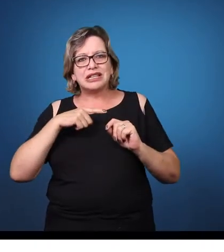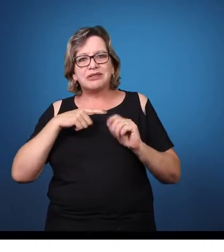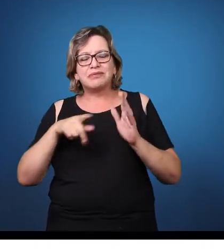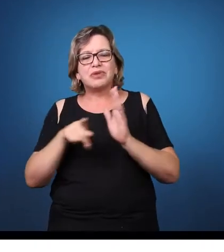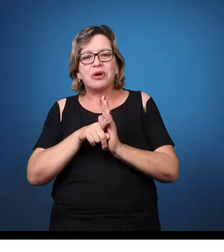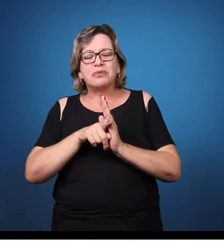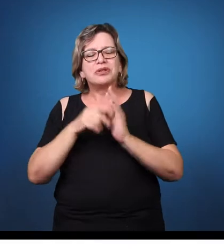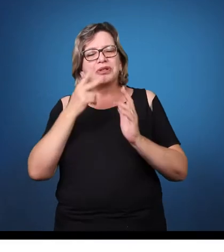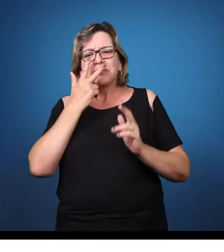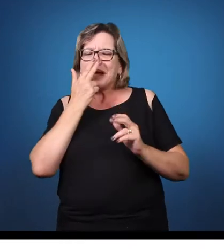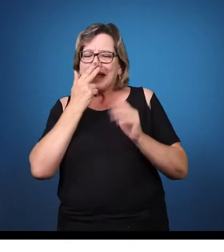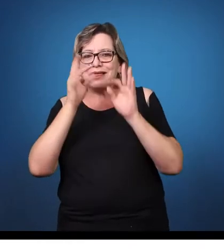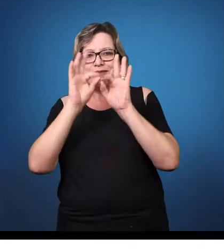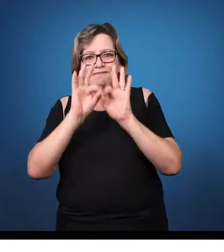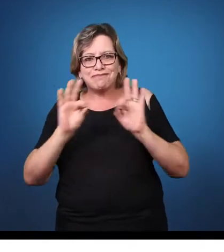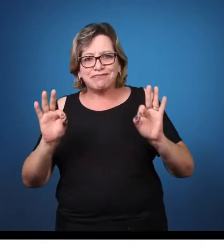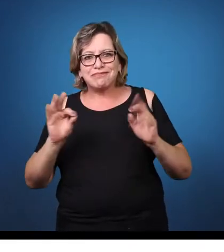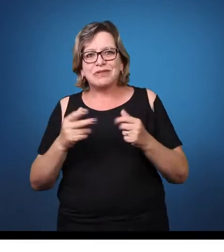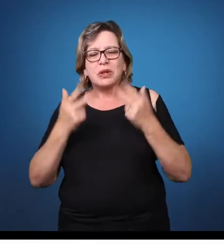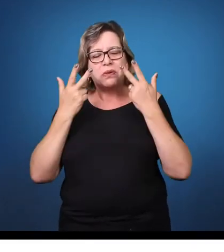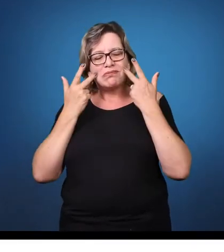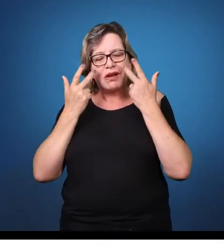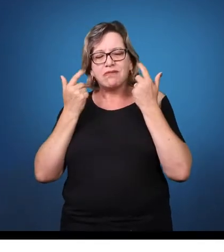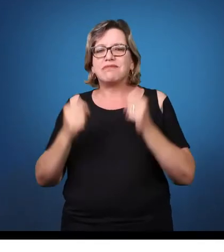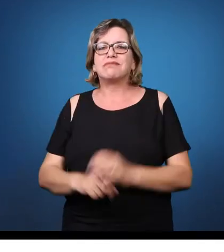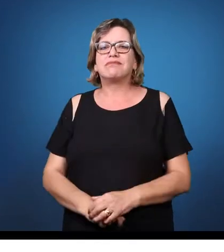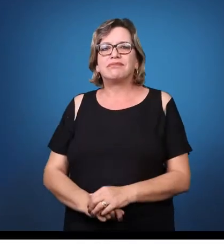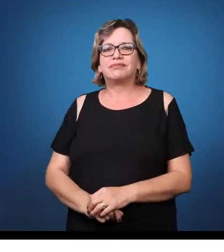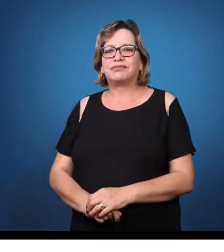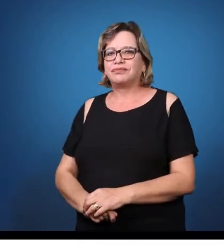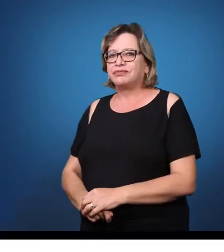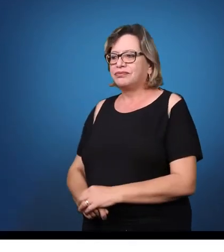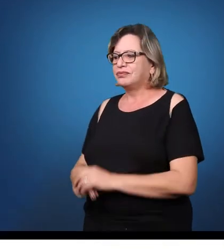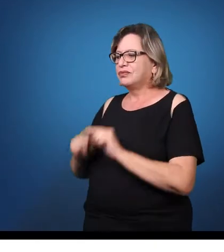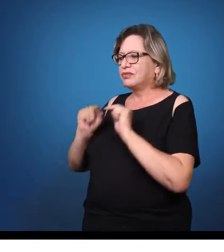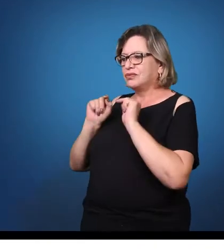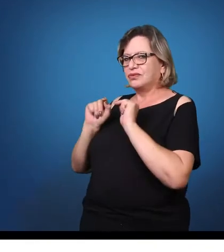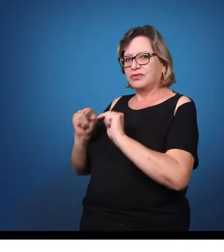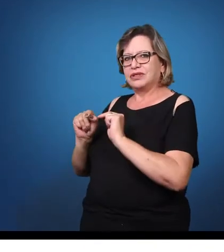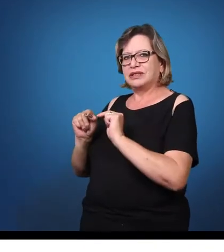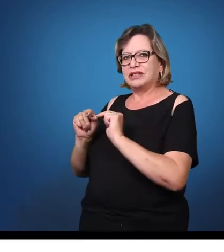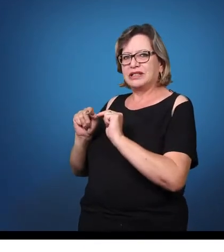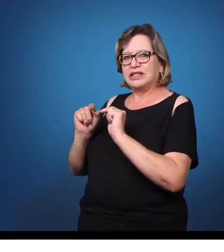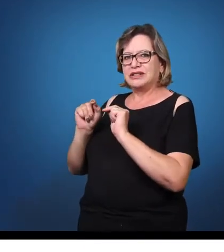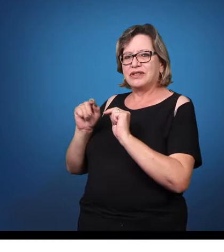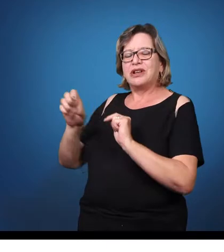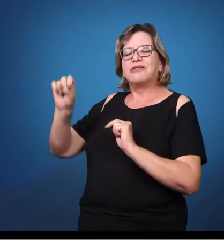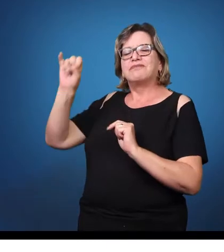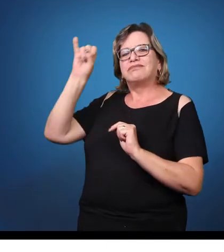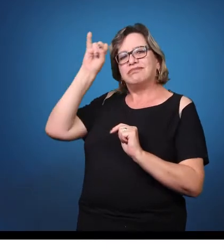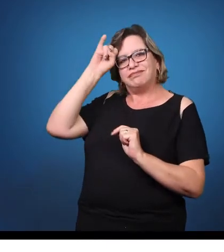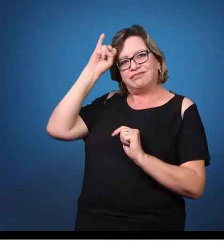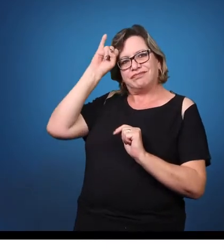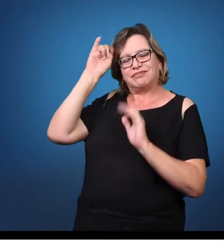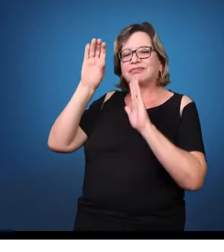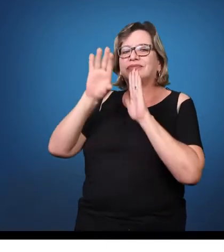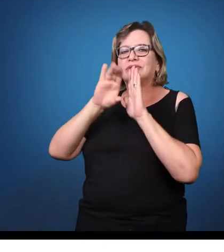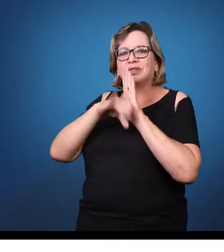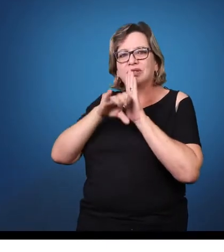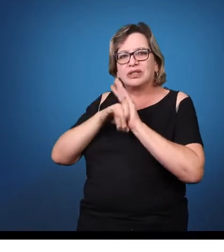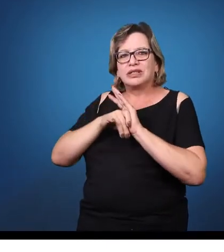A senhora mencionou o conceito de deficiência intelectual. Retardo mental é uma outra expressão que a gente escuta.